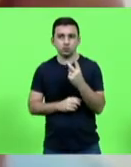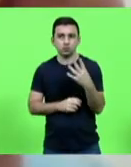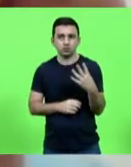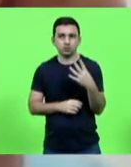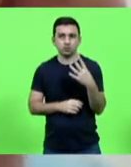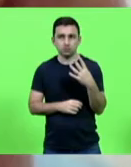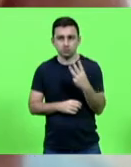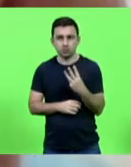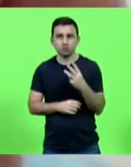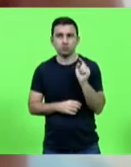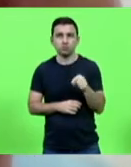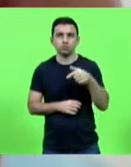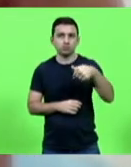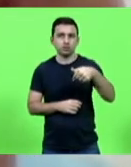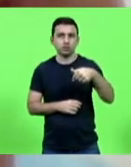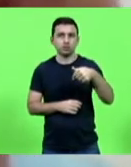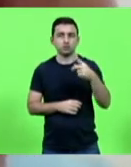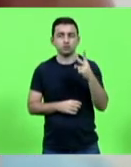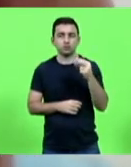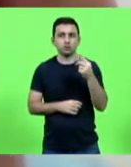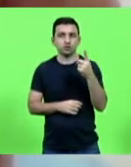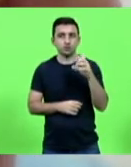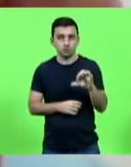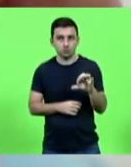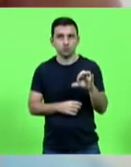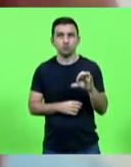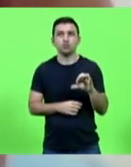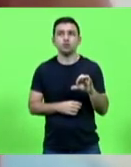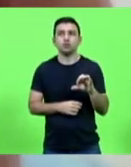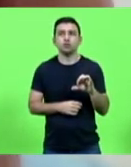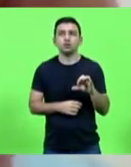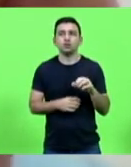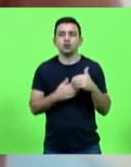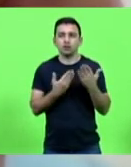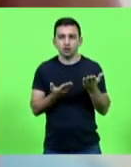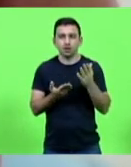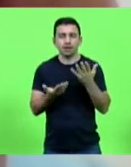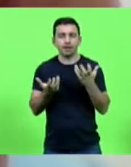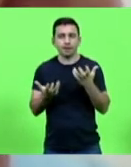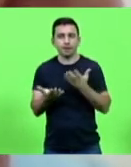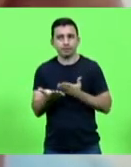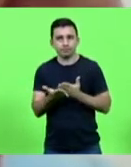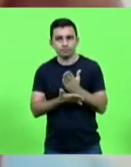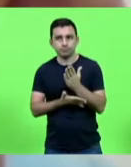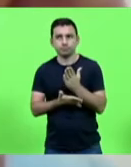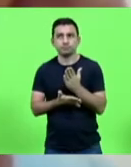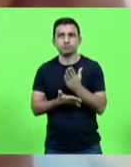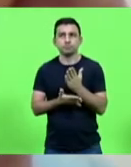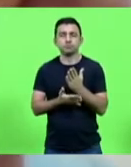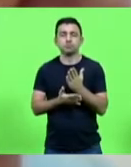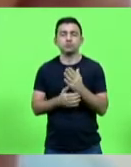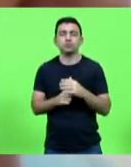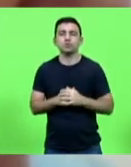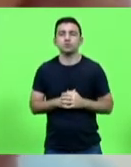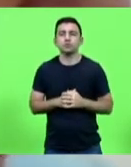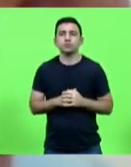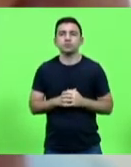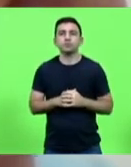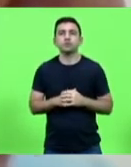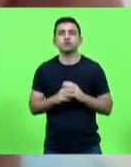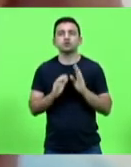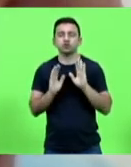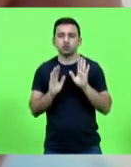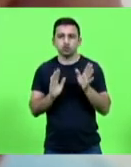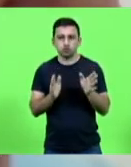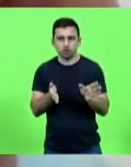.7 de 2019, parecer pela aprovação, conforme já foi, então,